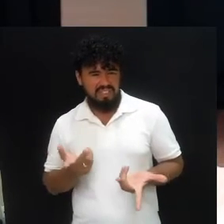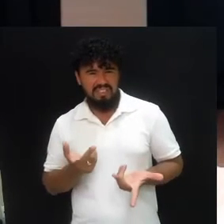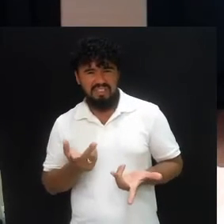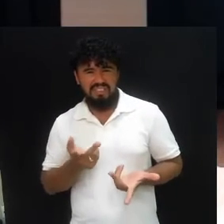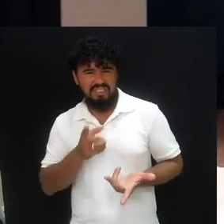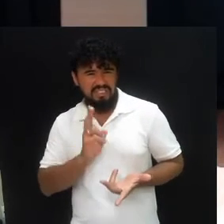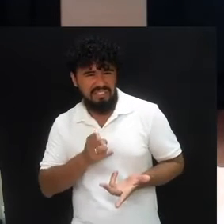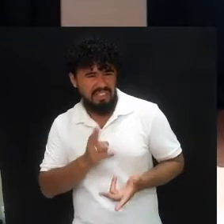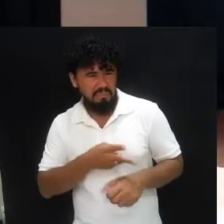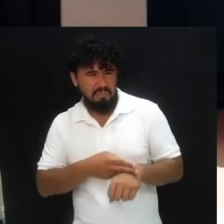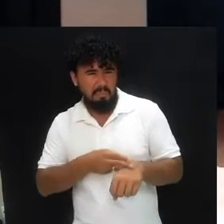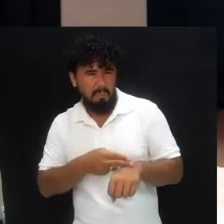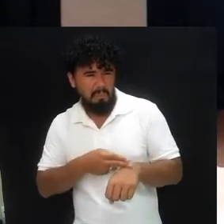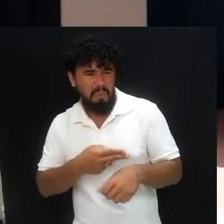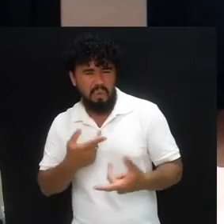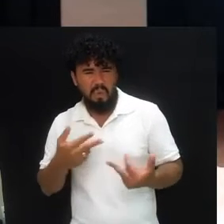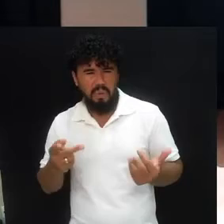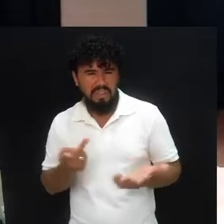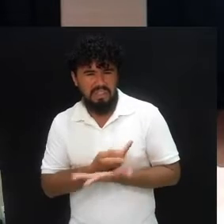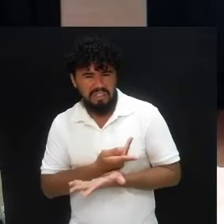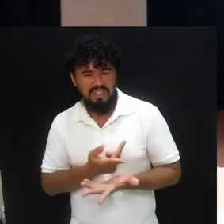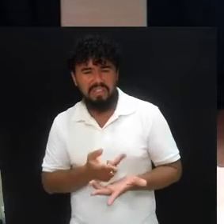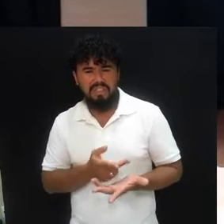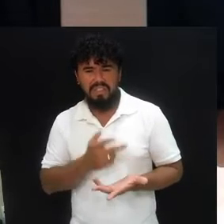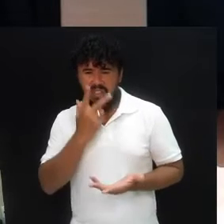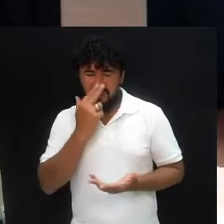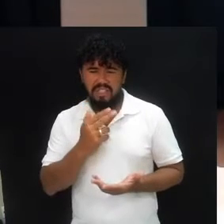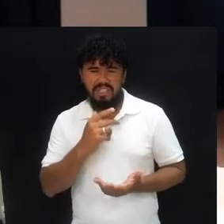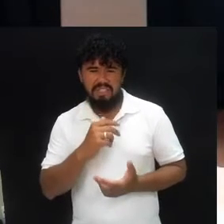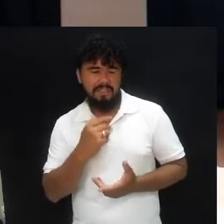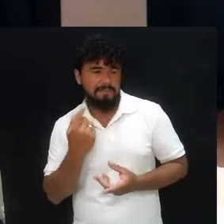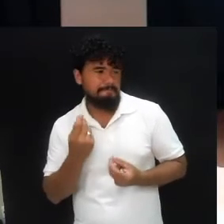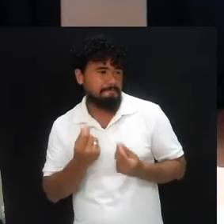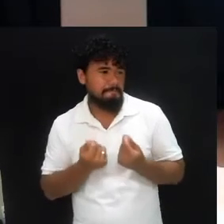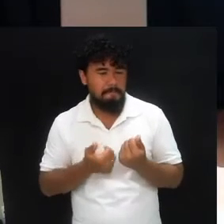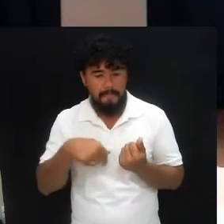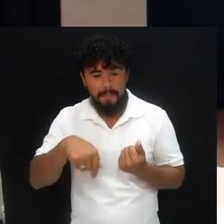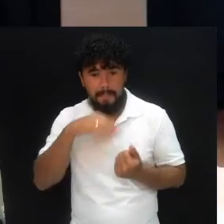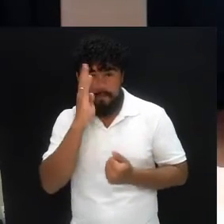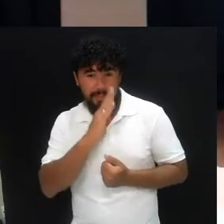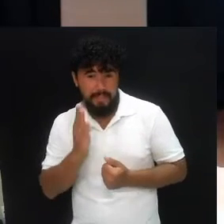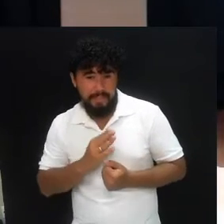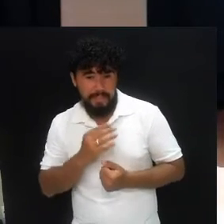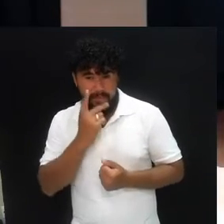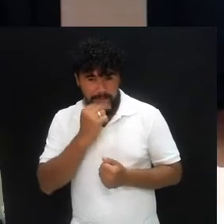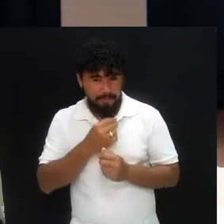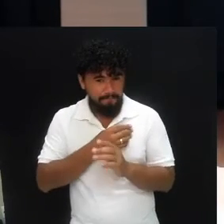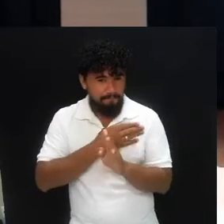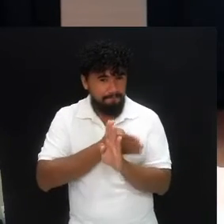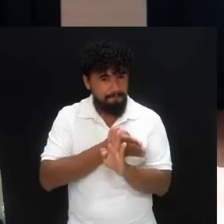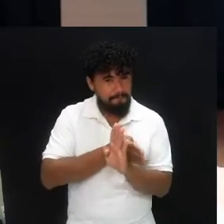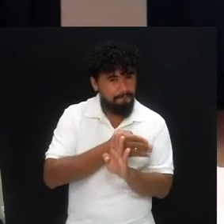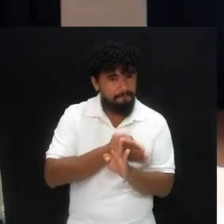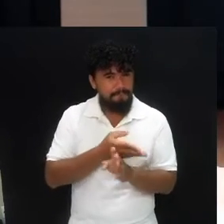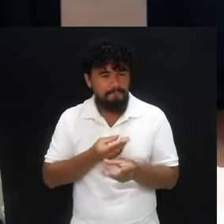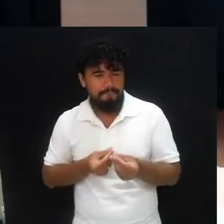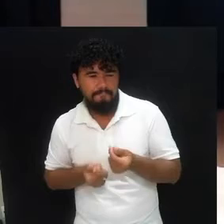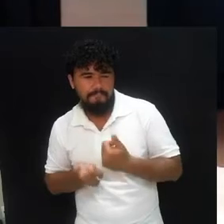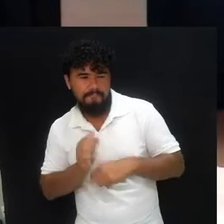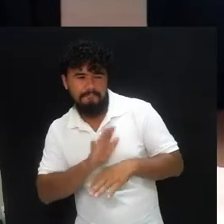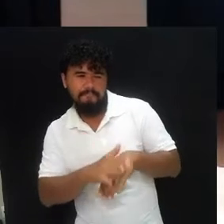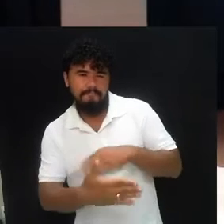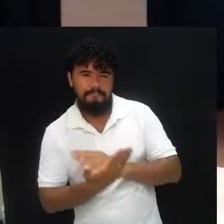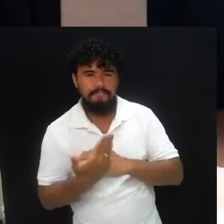cada vez mais difícil como padrão. Porque parece-me que o jeitinho brasileiro, a história de uma mão lava a outra, as duas lavam o rosto,